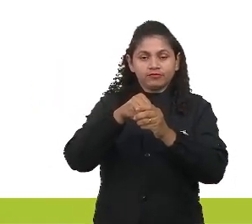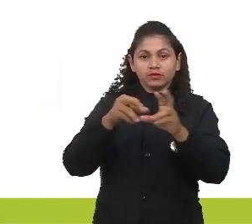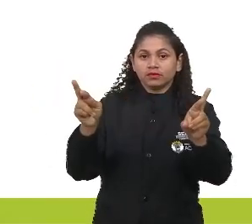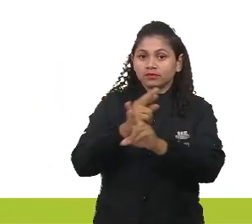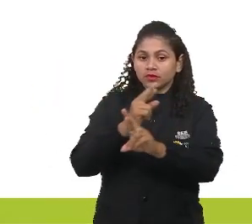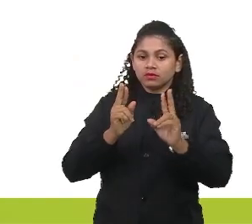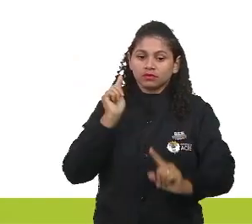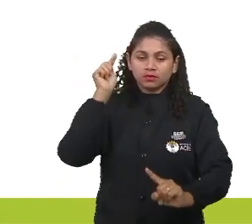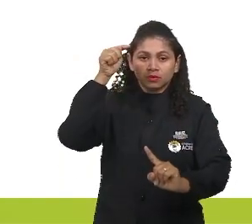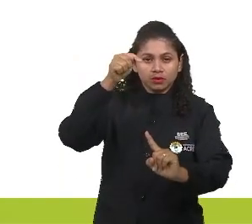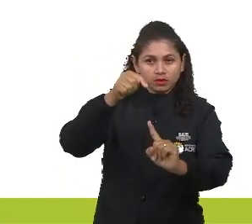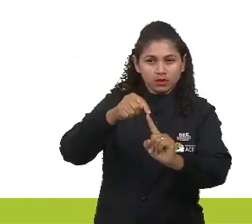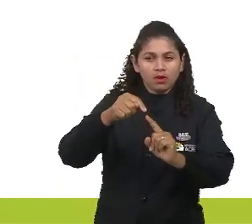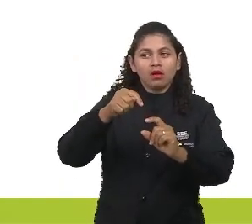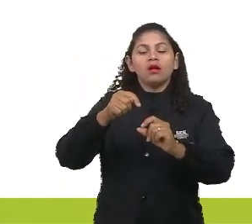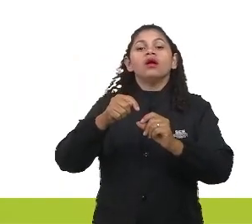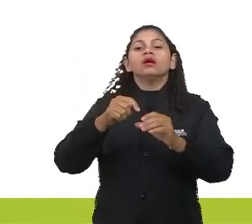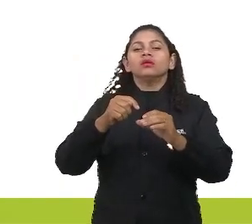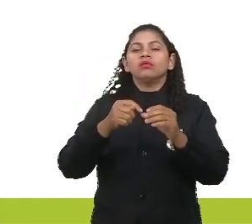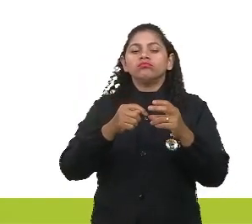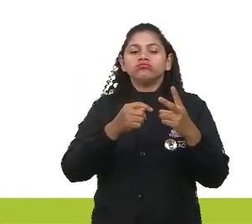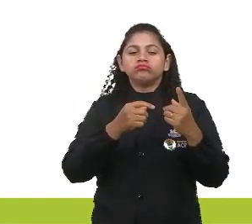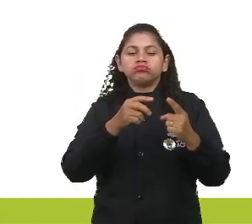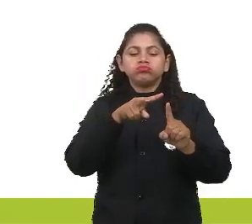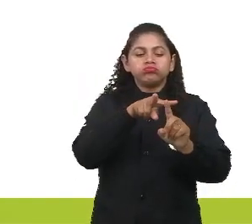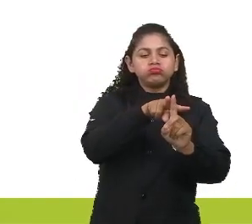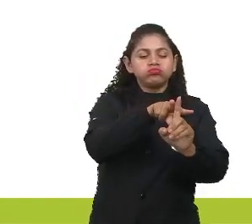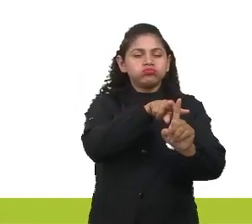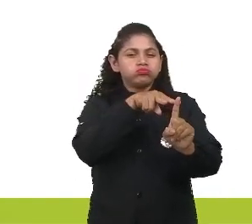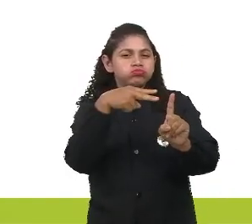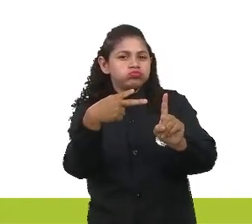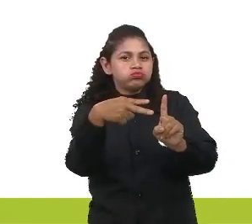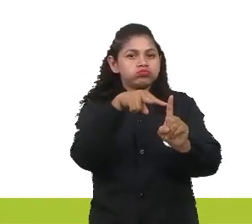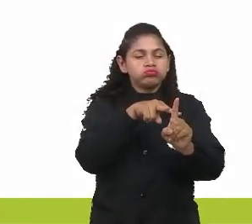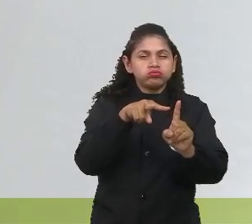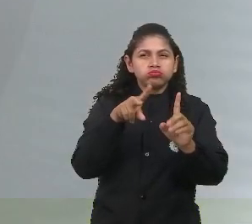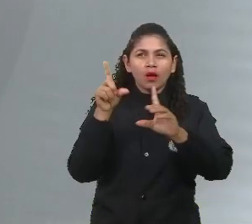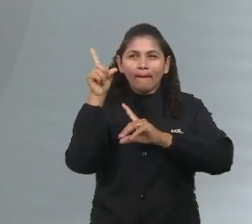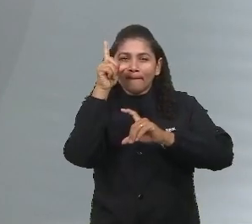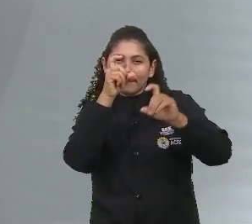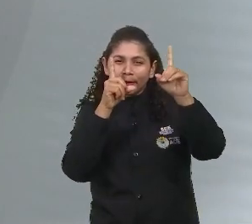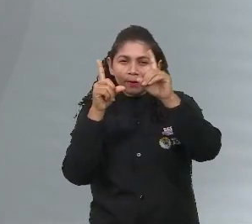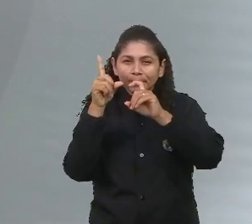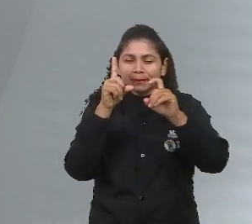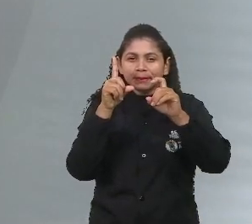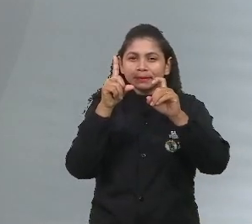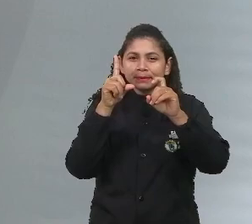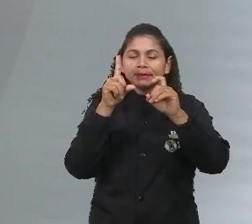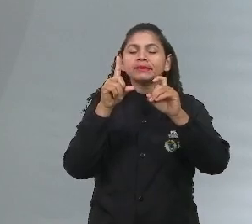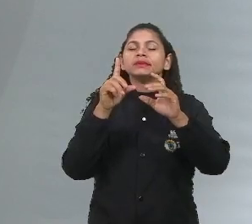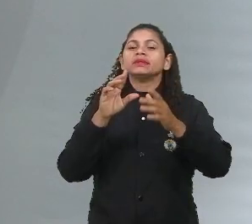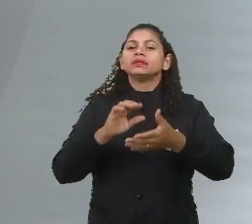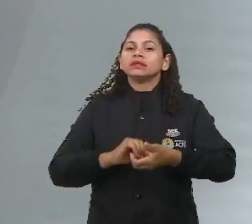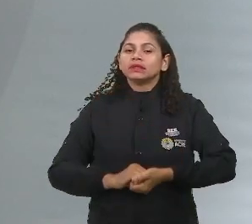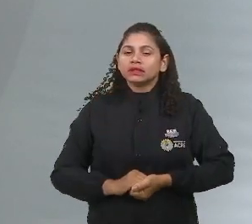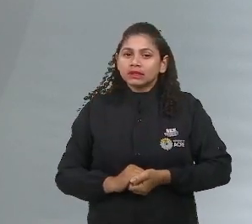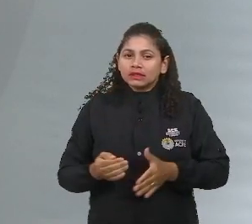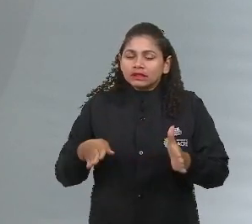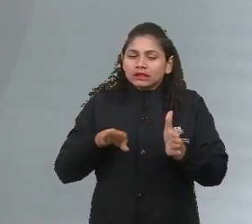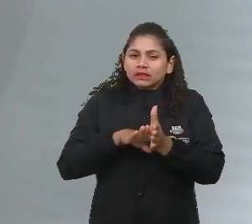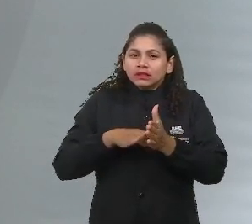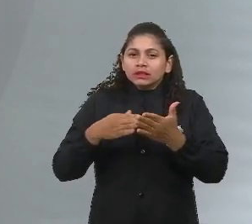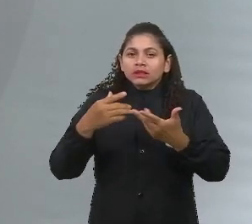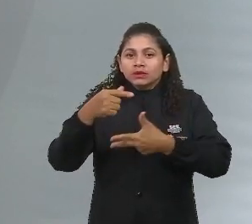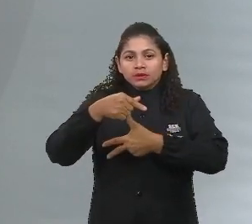expectativas, padrões e preocupações. Chegou o Enem e você perdeu a prova.